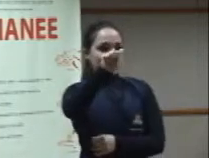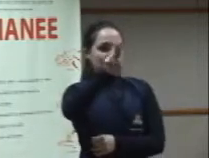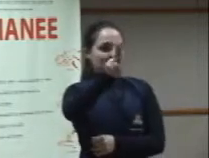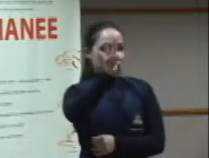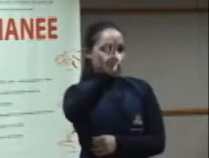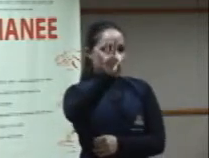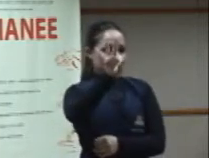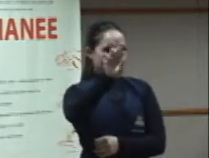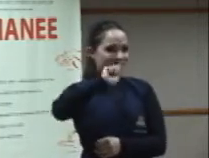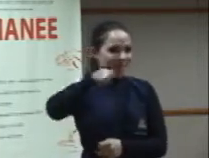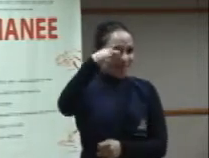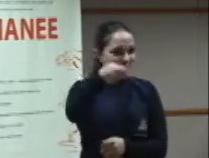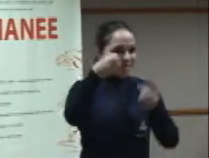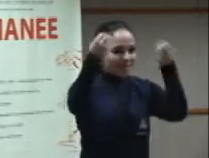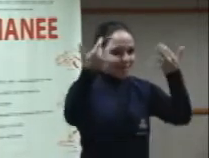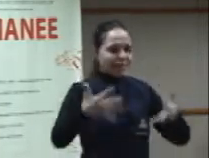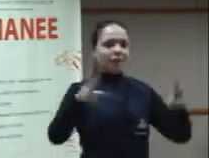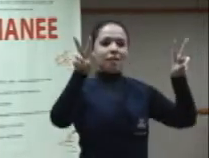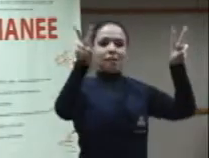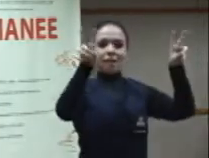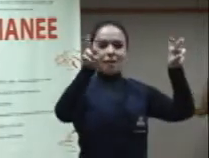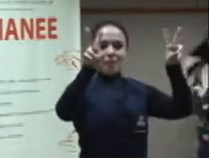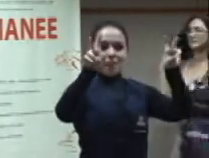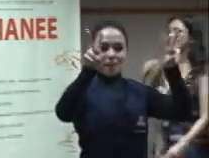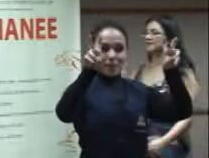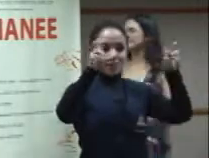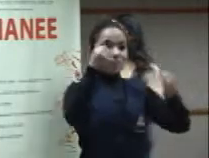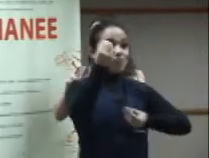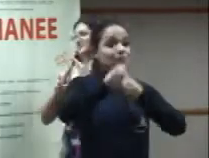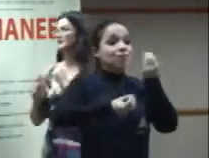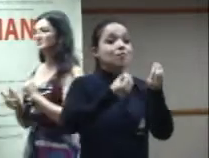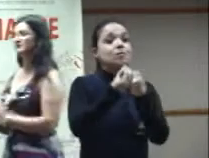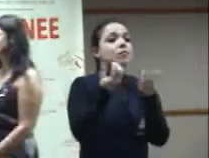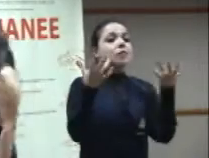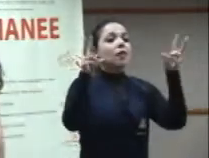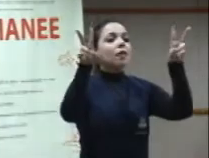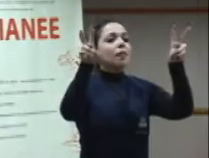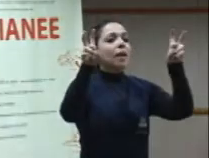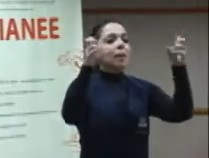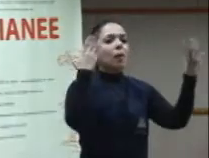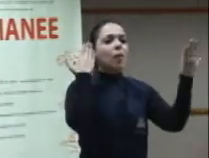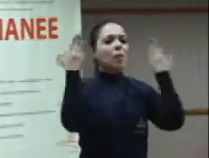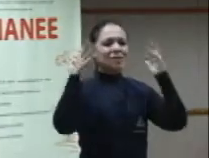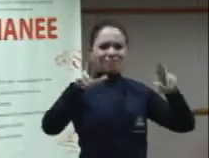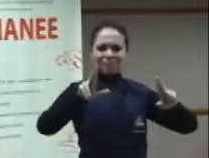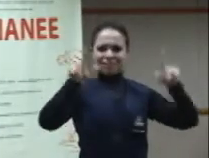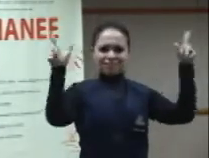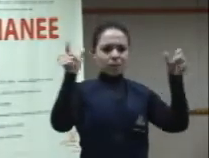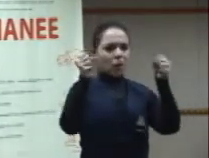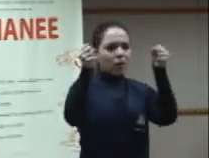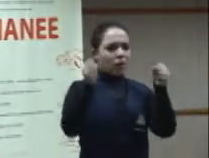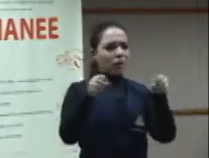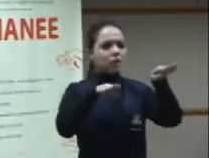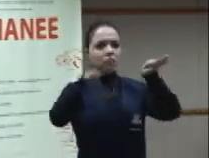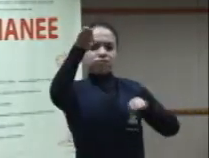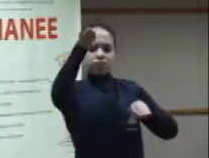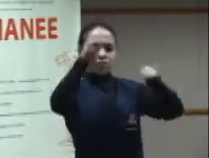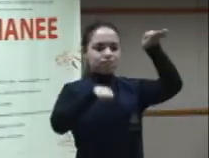desses dois temas. Como se trabalham essas assimetrias de poder dentro do modelo